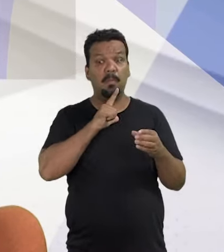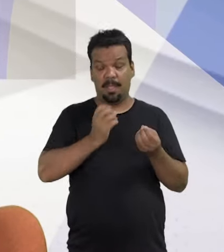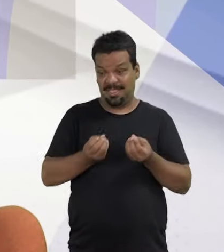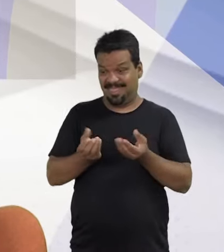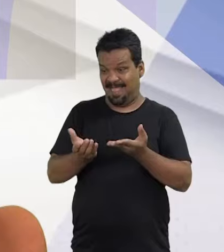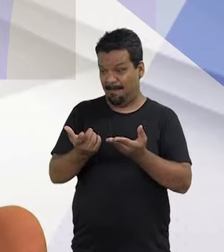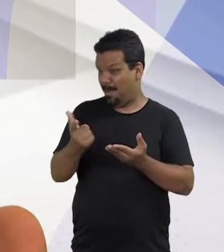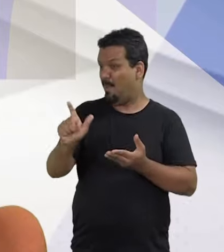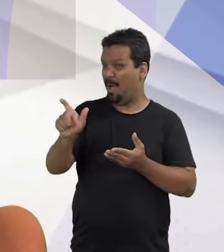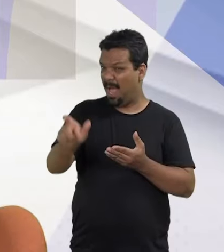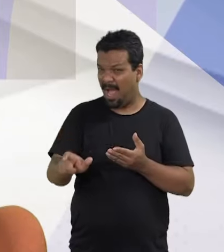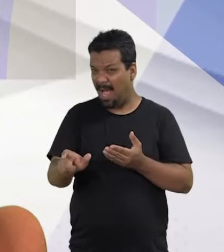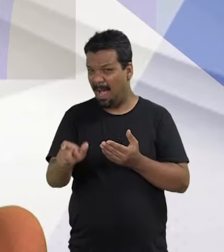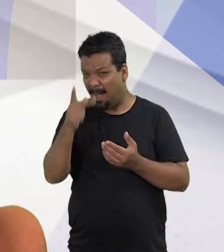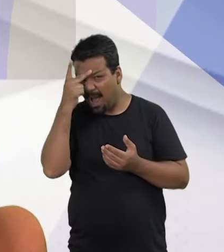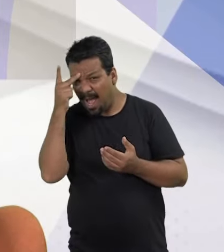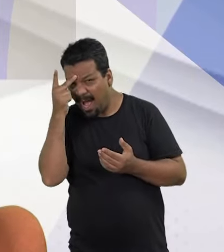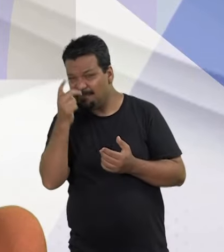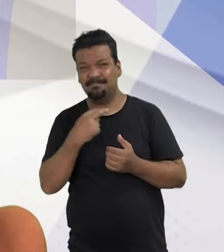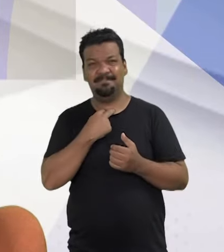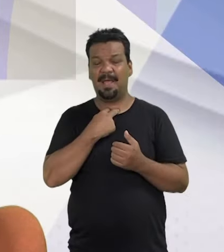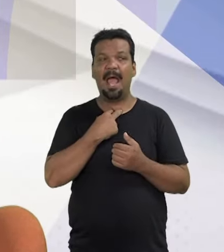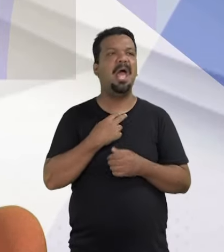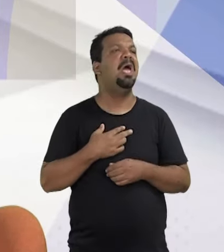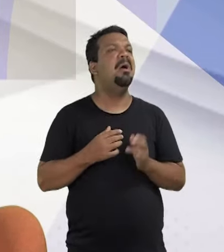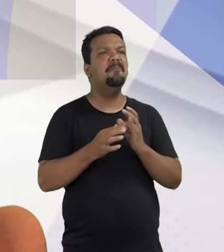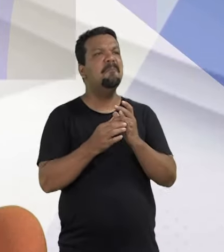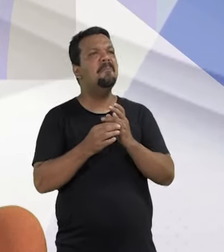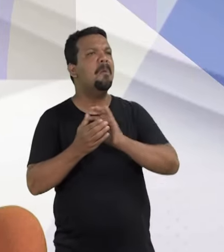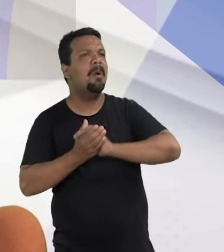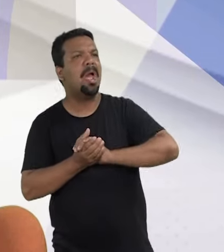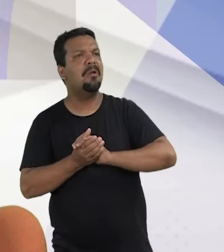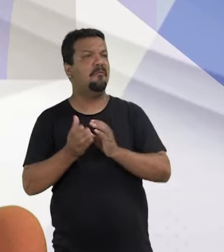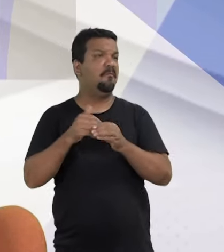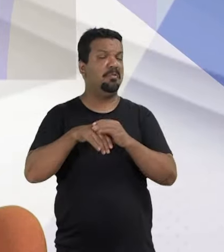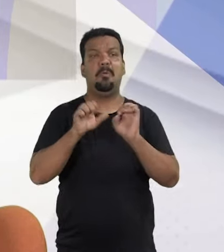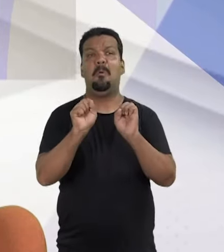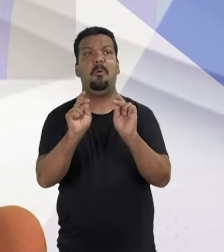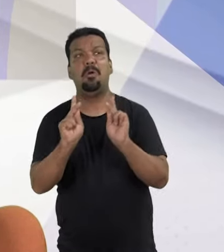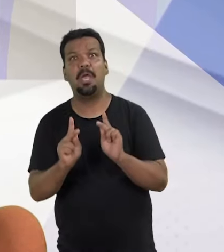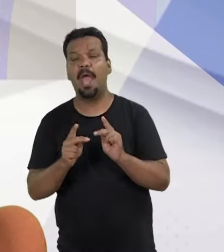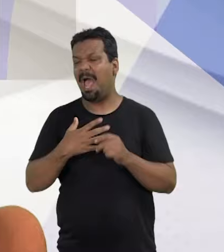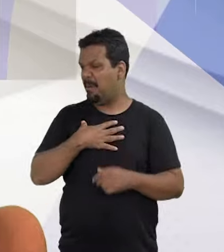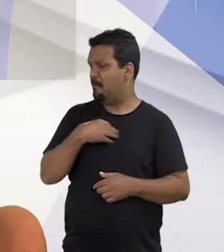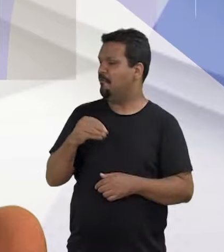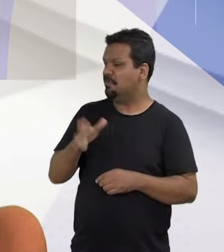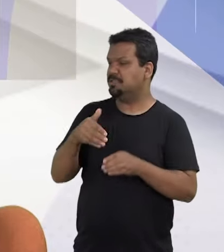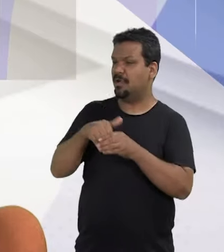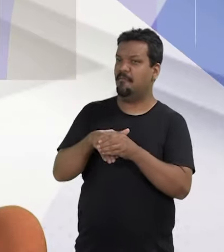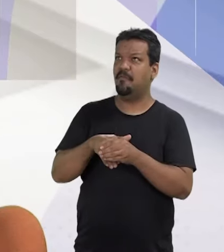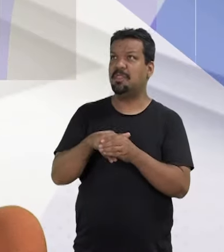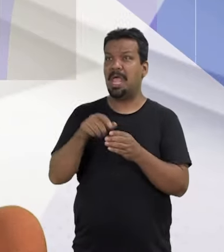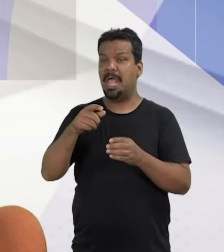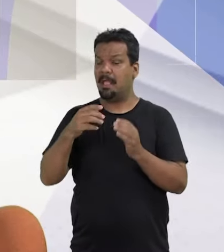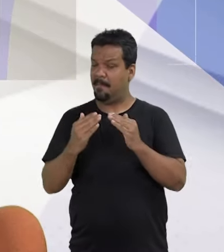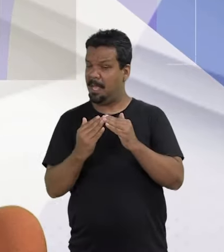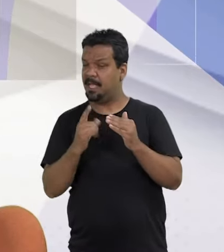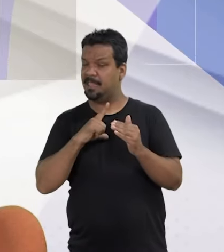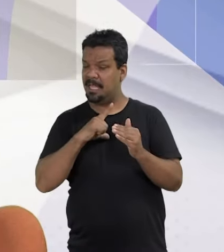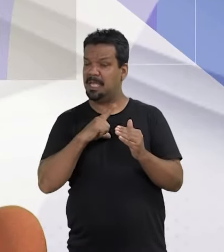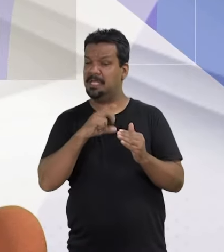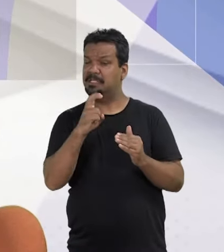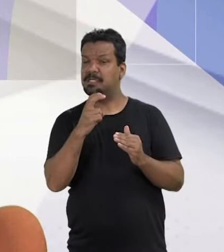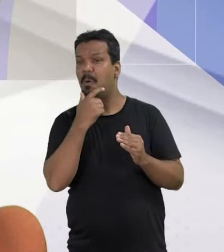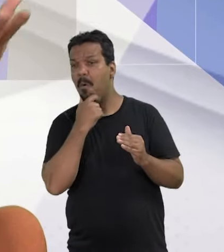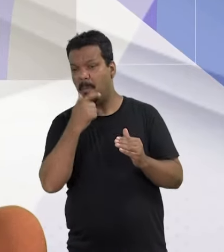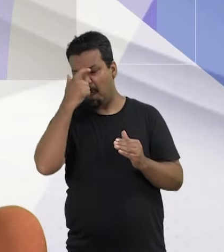voto não pode ser transferido para outra pessoa. Eu não posso dizer, não, o seu marido vai votar, está tudo certo. Não, o meu filho já vota lá